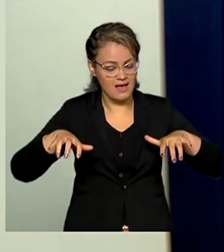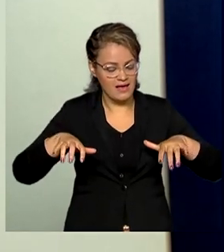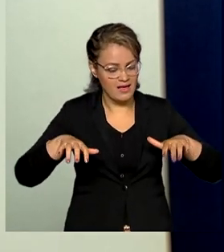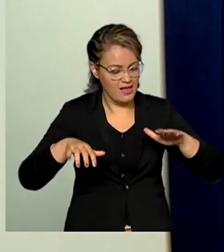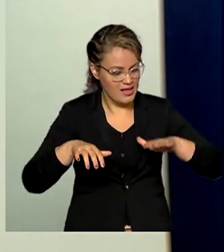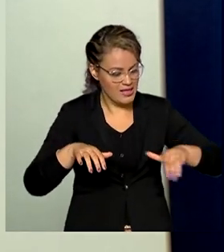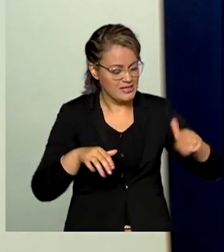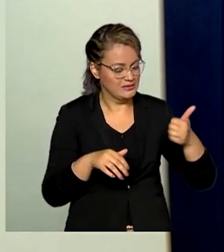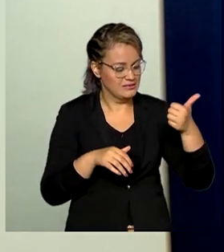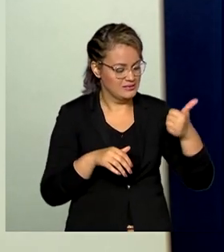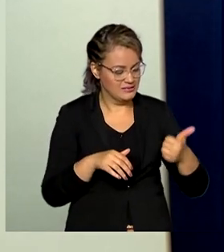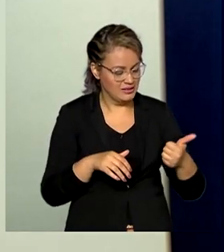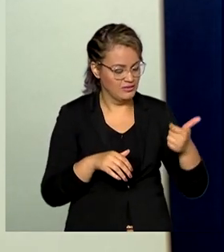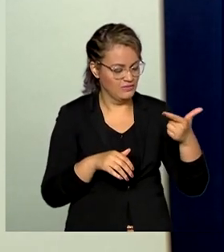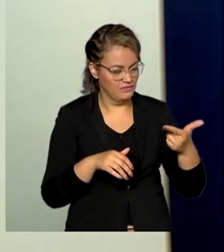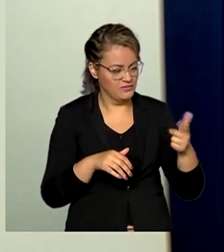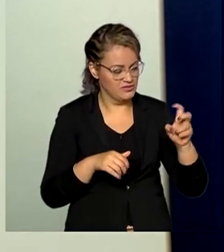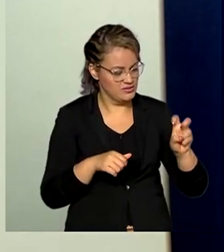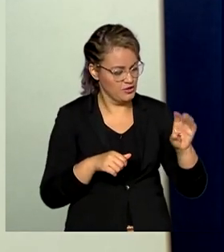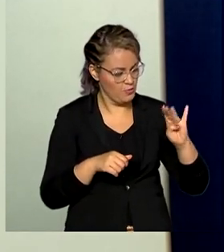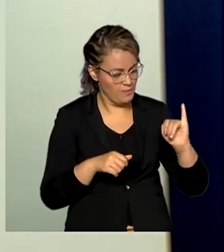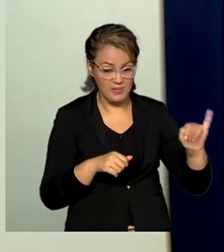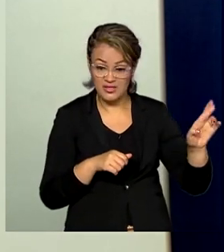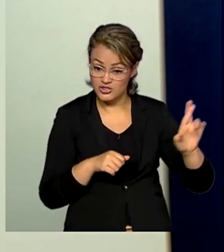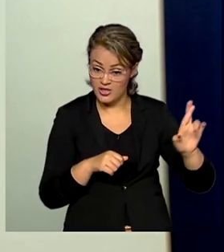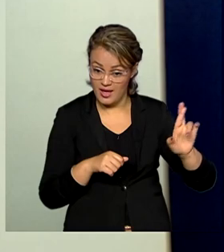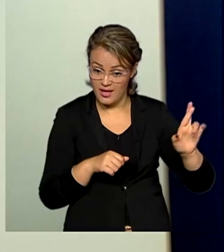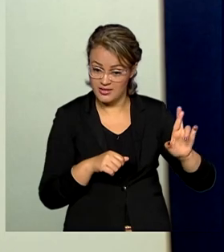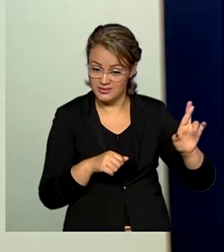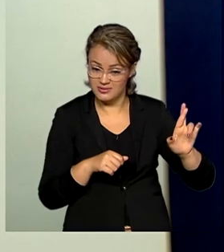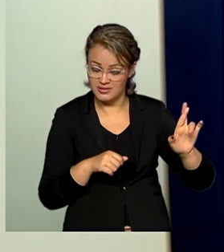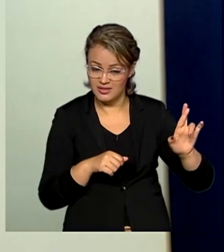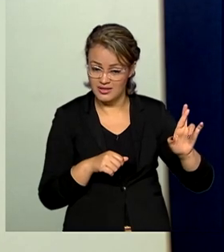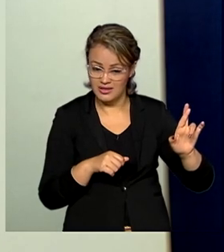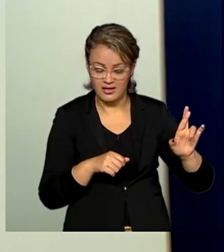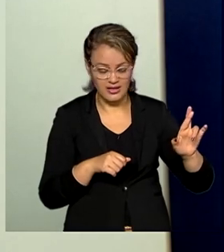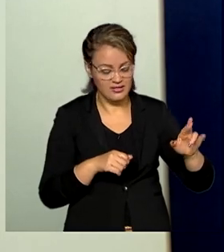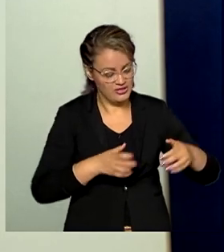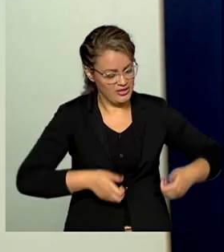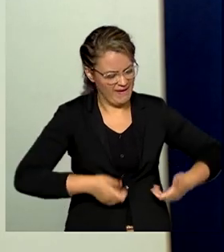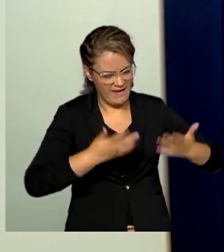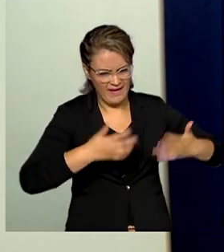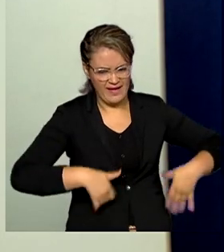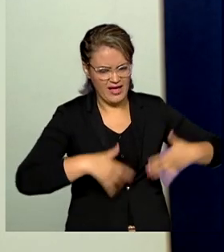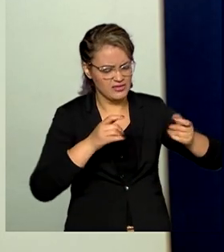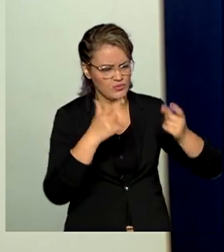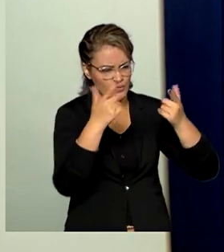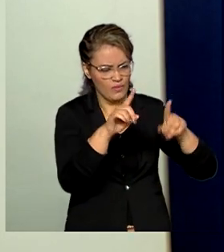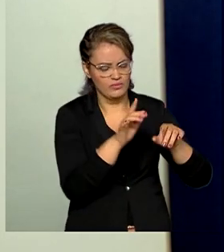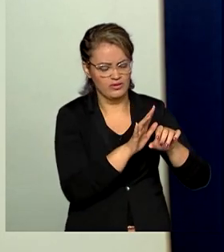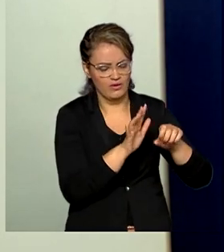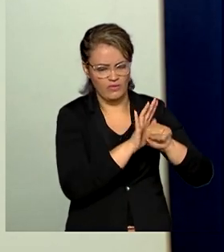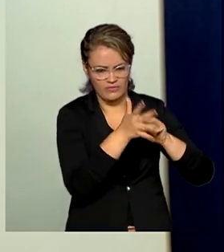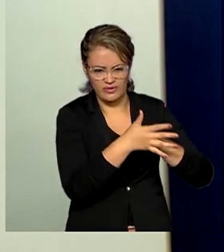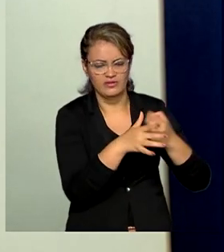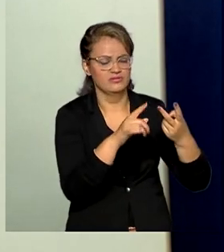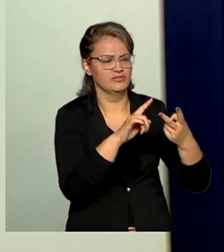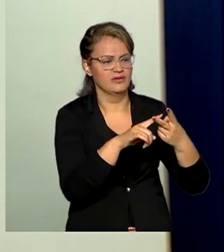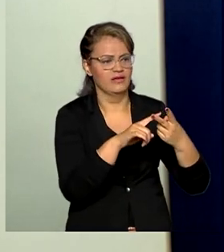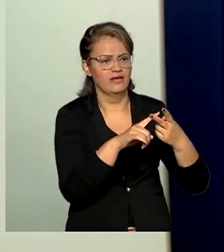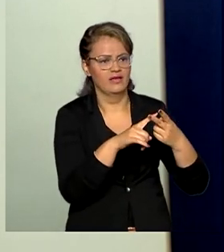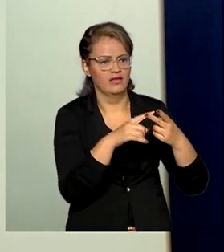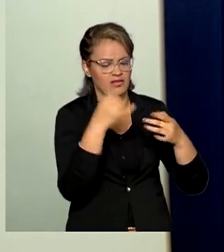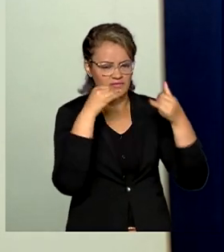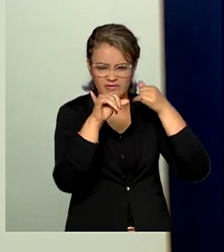montante de R 125 bilhões, estimados, de gastos relacionados ao combate ao Covid, o combate à